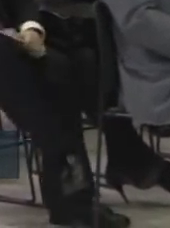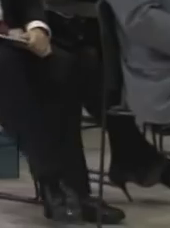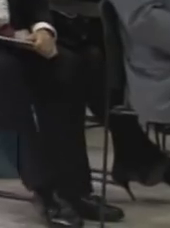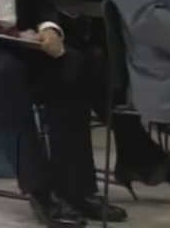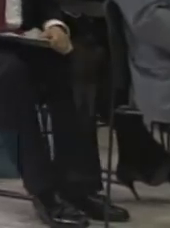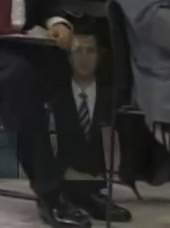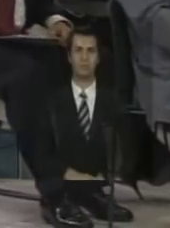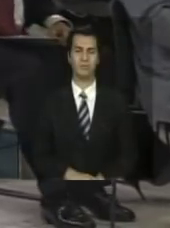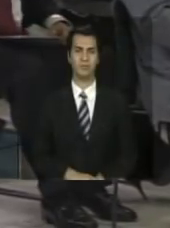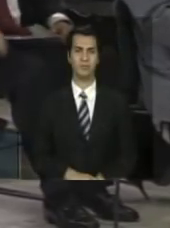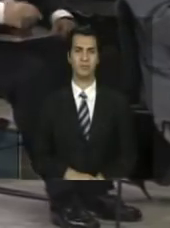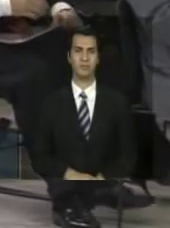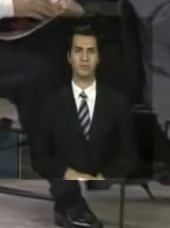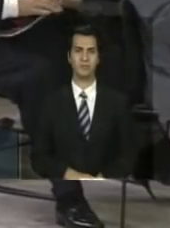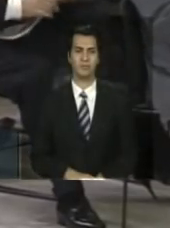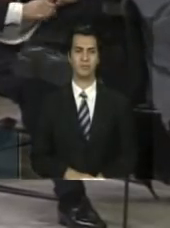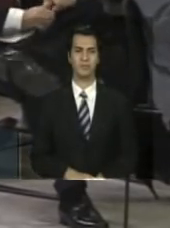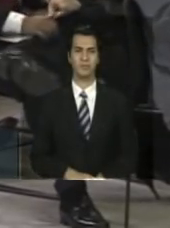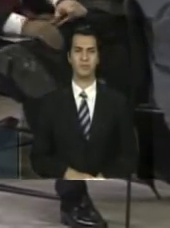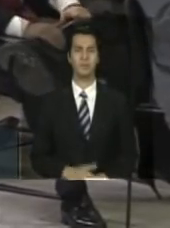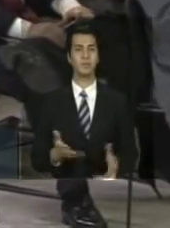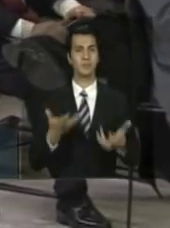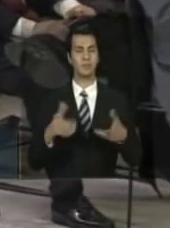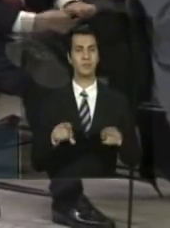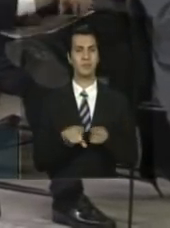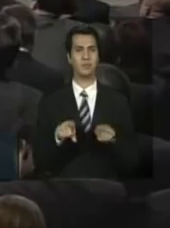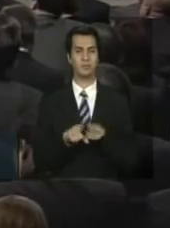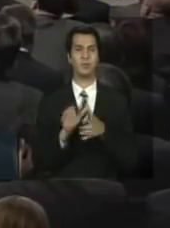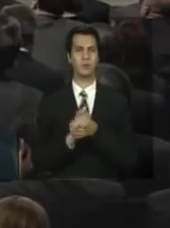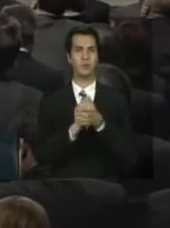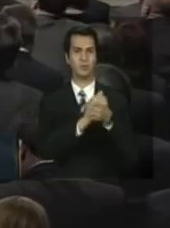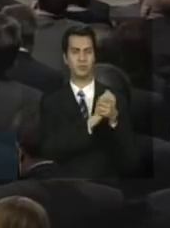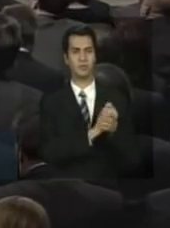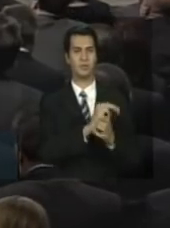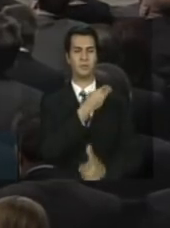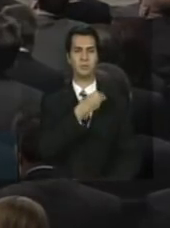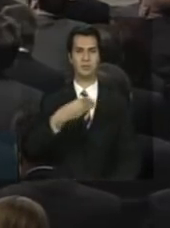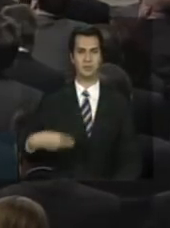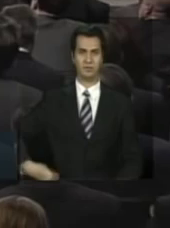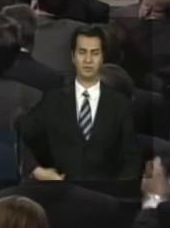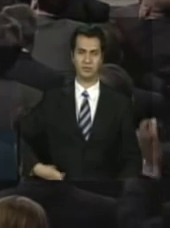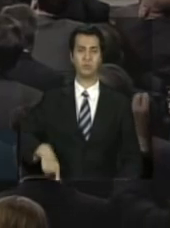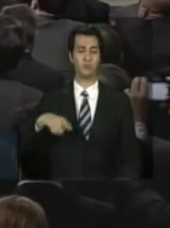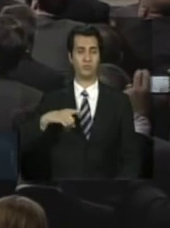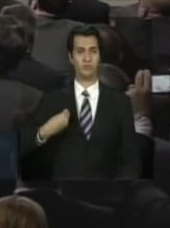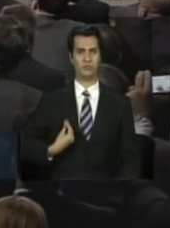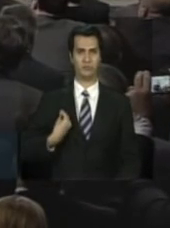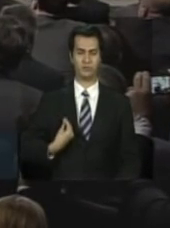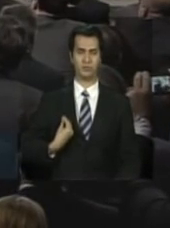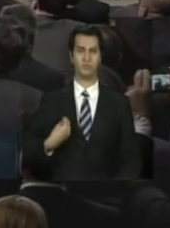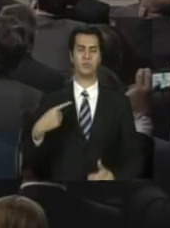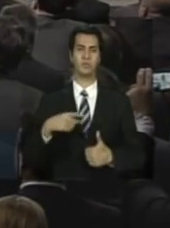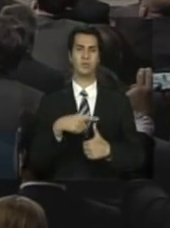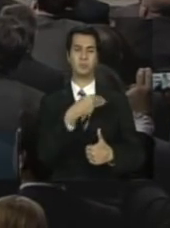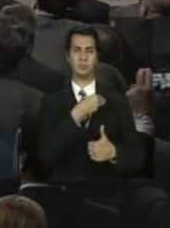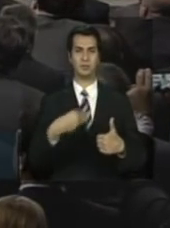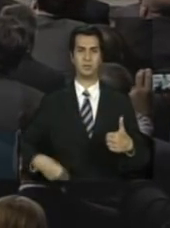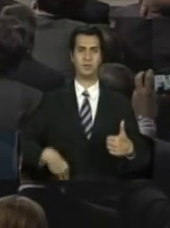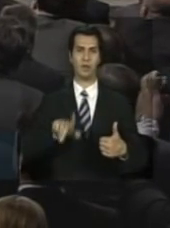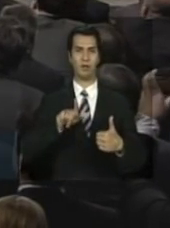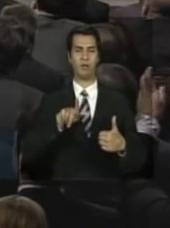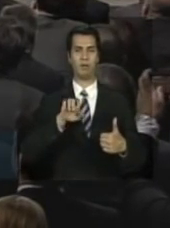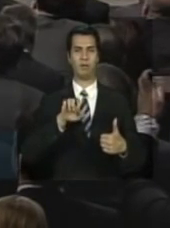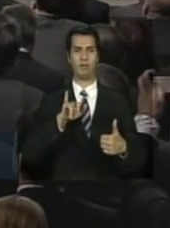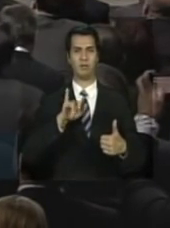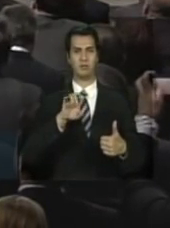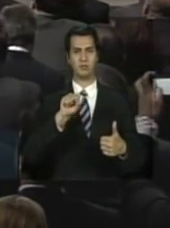Queria dirigir agora um cumprimento aos ministros aqui presentes. A ministra Gleice